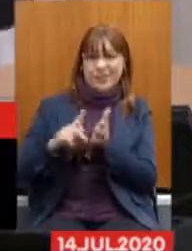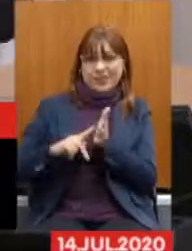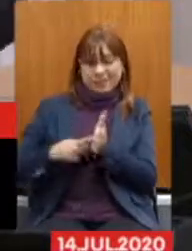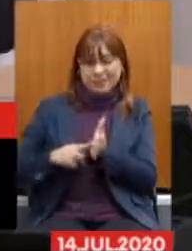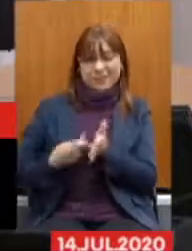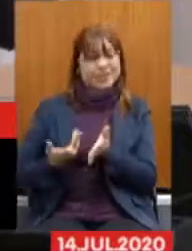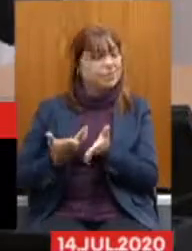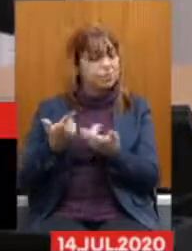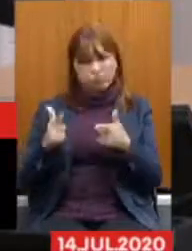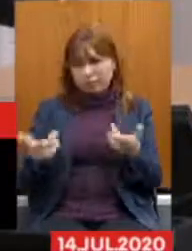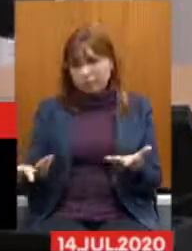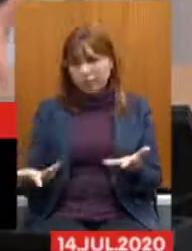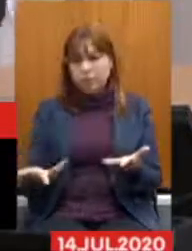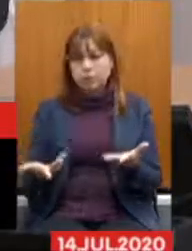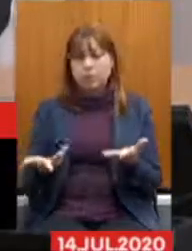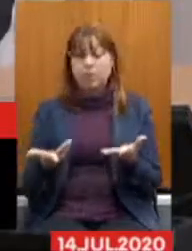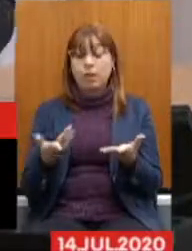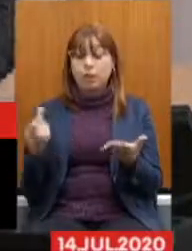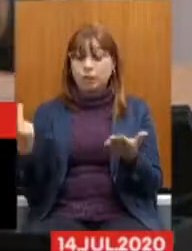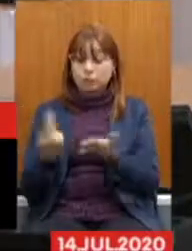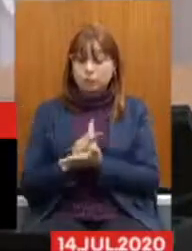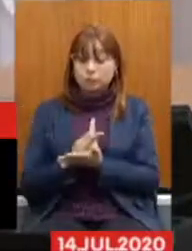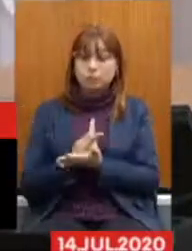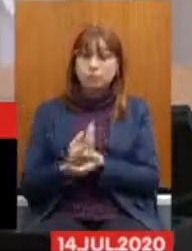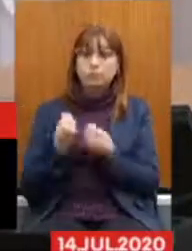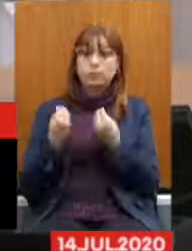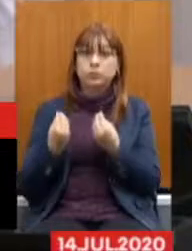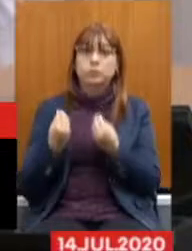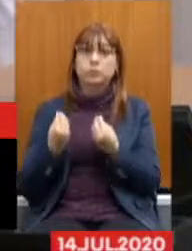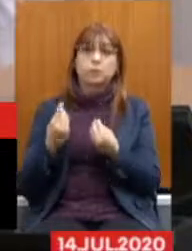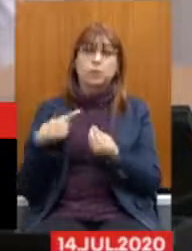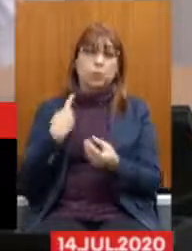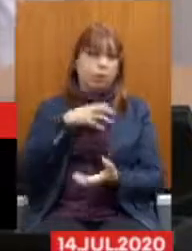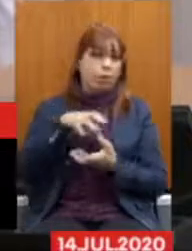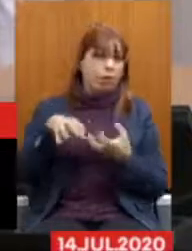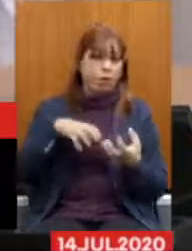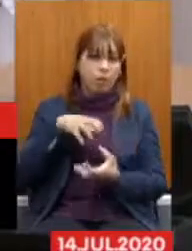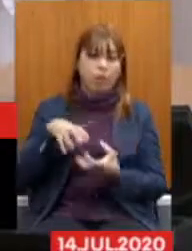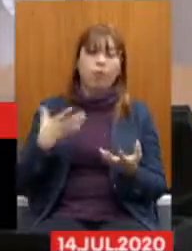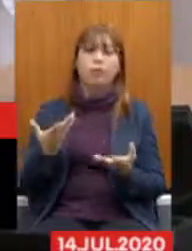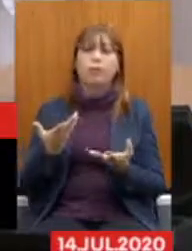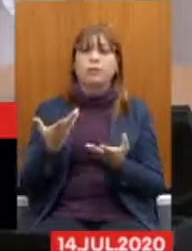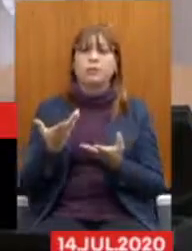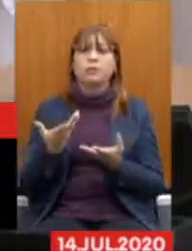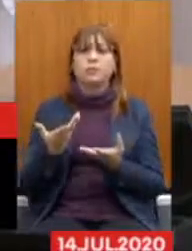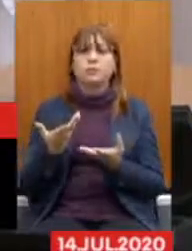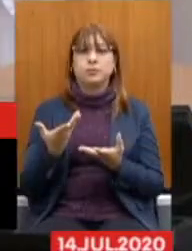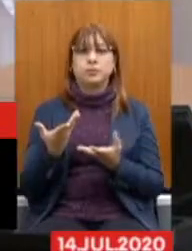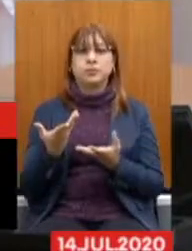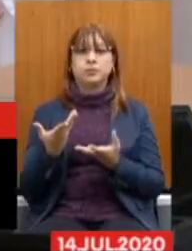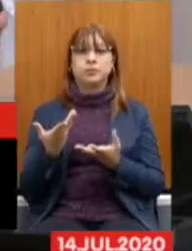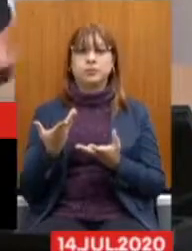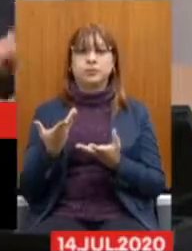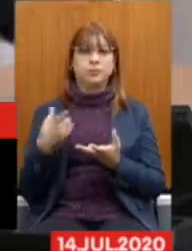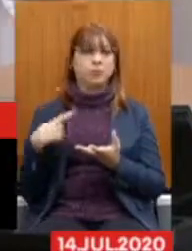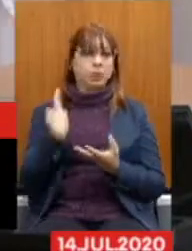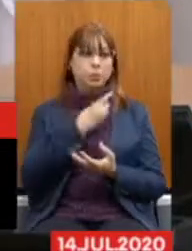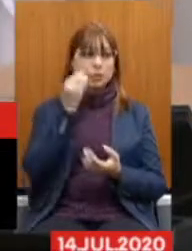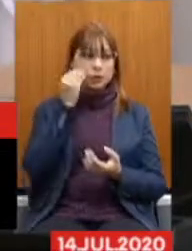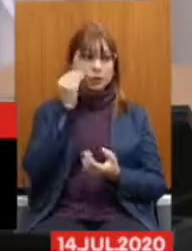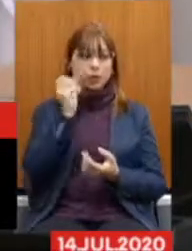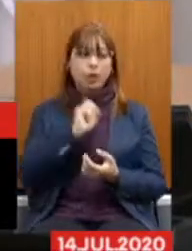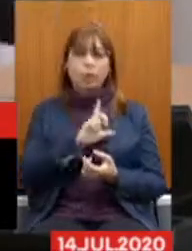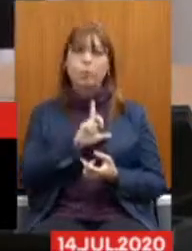governador tem a sensibilidade diante das greves que nós fazemos para dar esse aumento, você